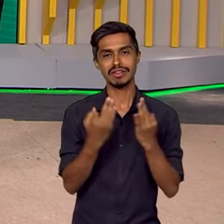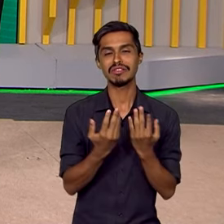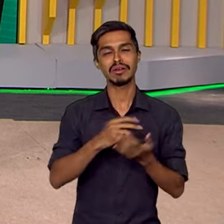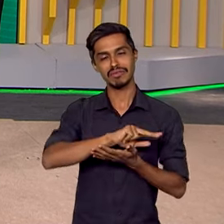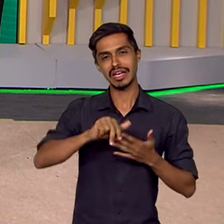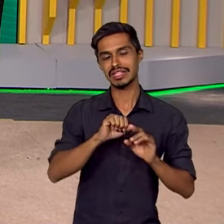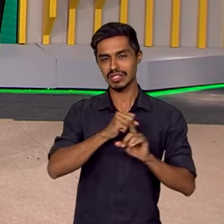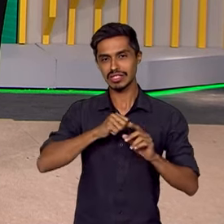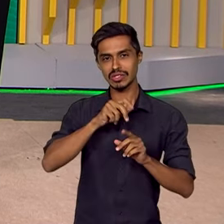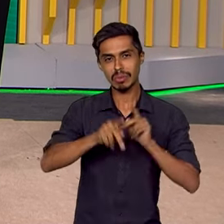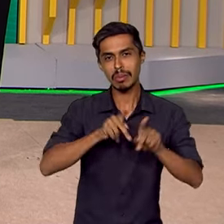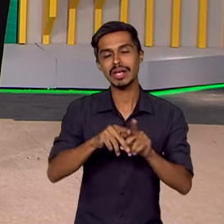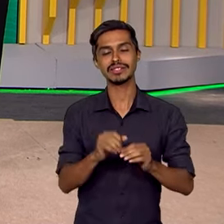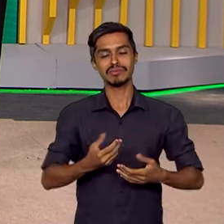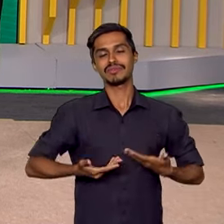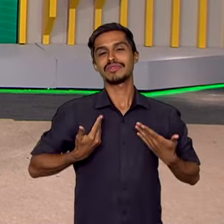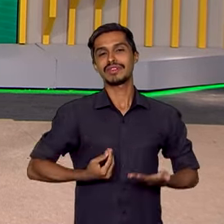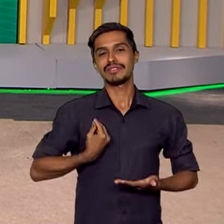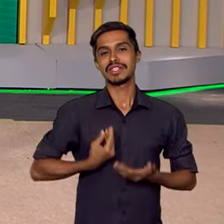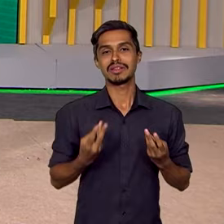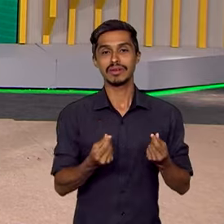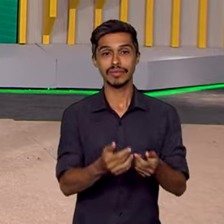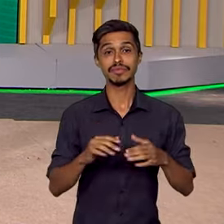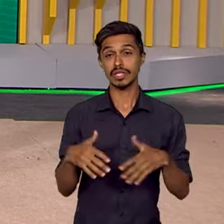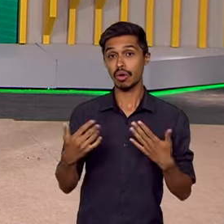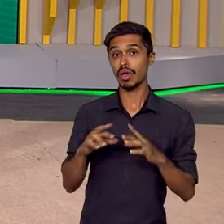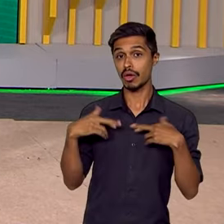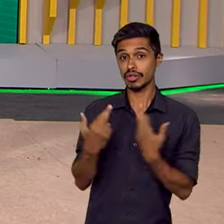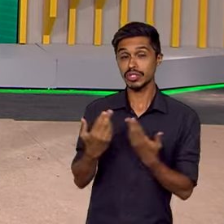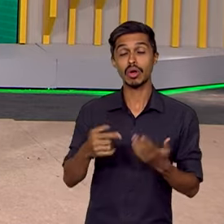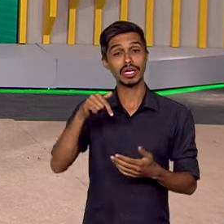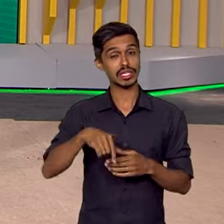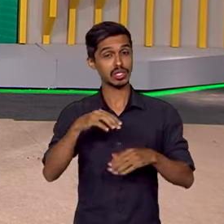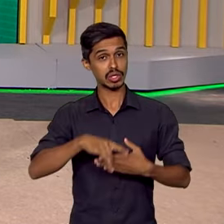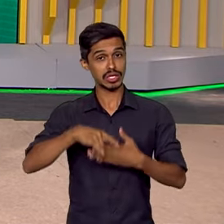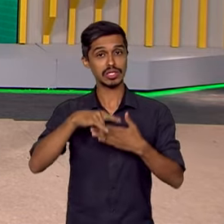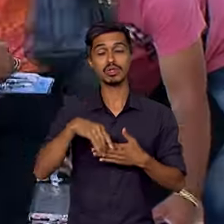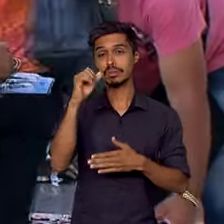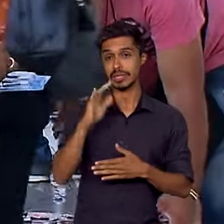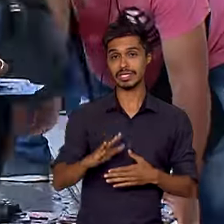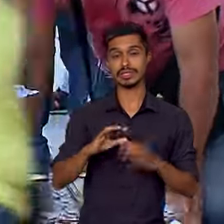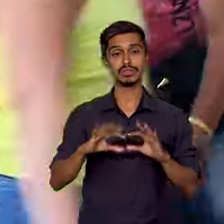O encontro realizado hoje aqui em Brasília reuniu lideranças dessa luta no Brasil e no mundo.